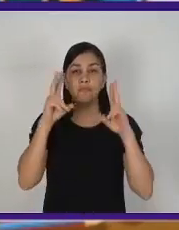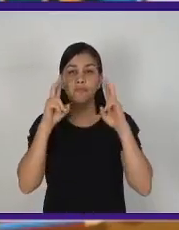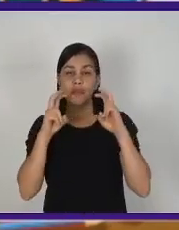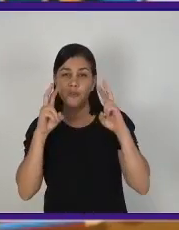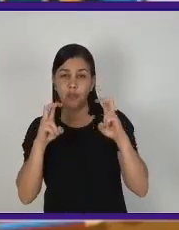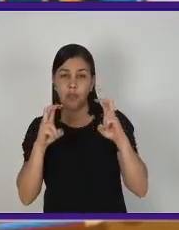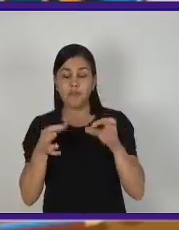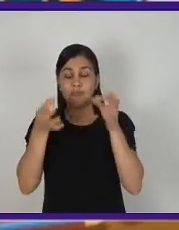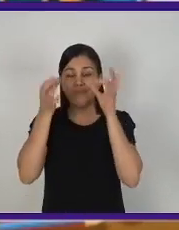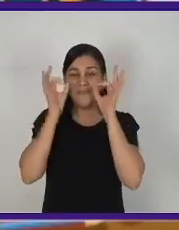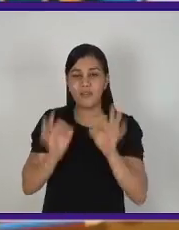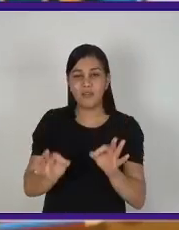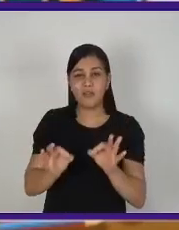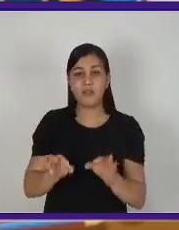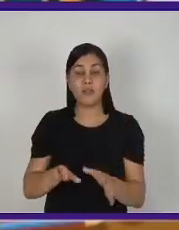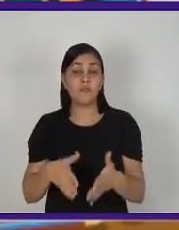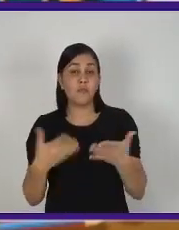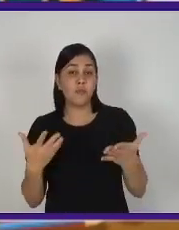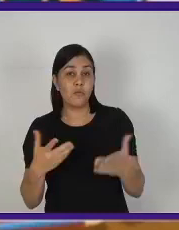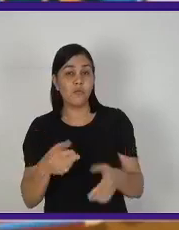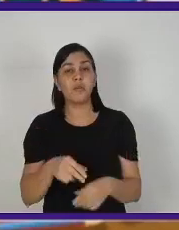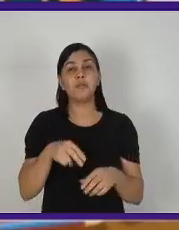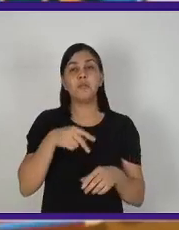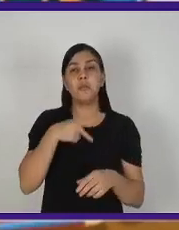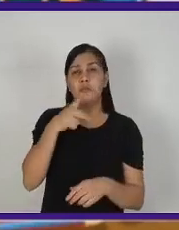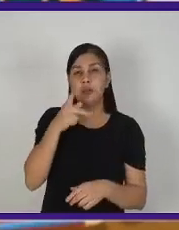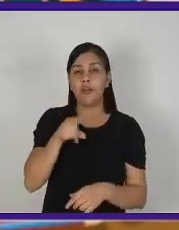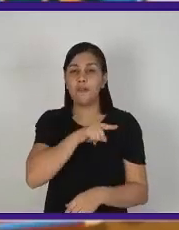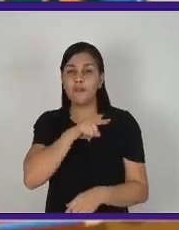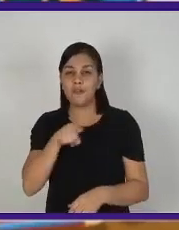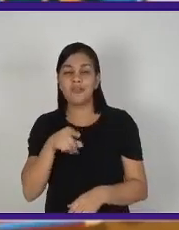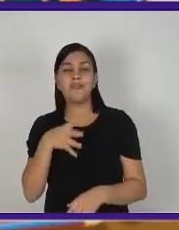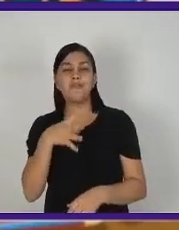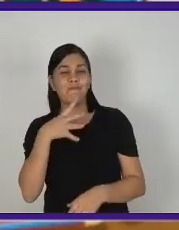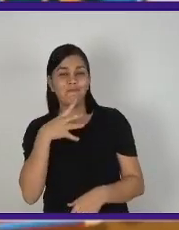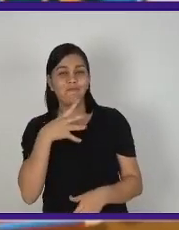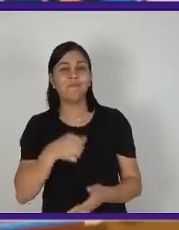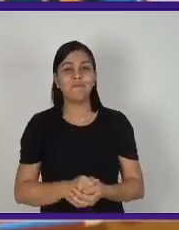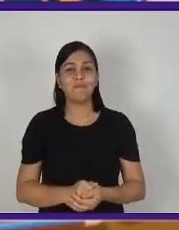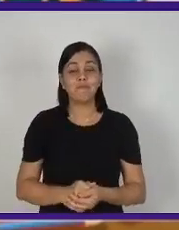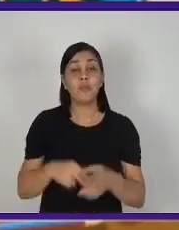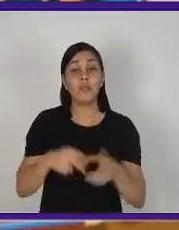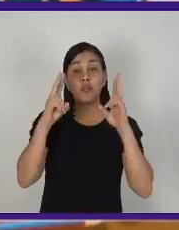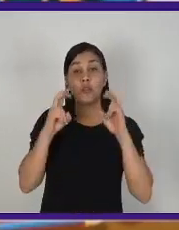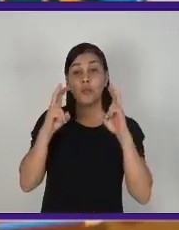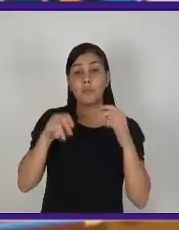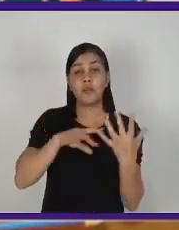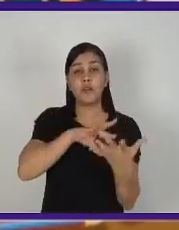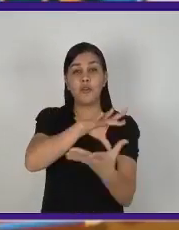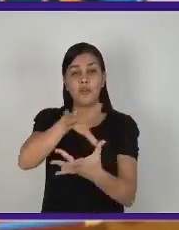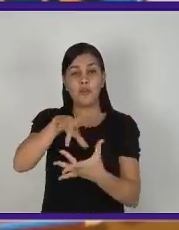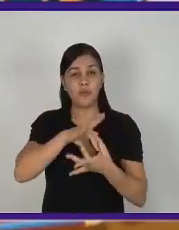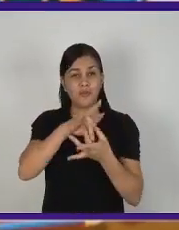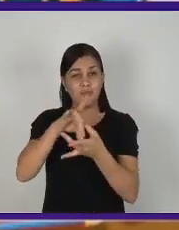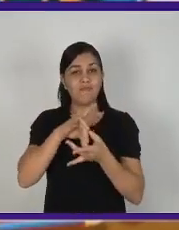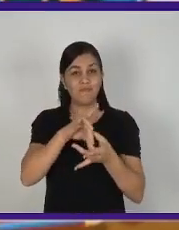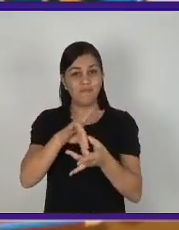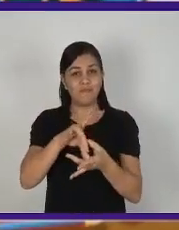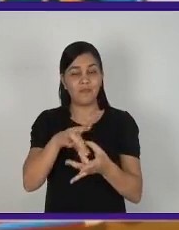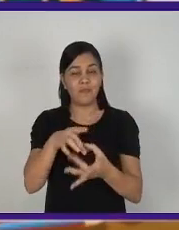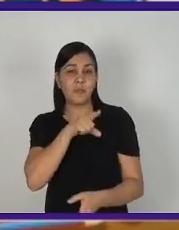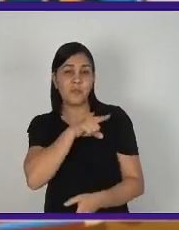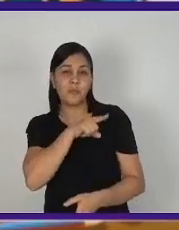certeza que quando eu falar esse tema vai soar muito familiar para vocês, que é a globalização. Eu acho que vocês escutam muito